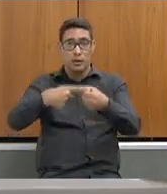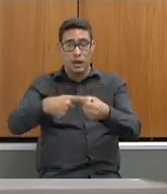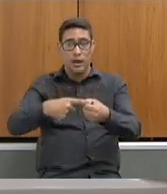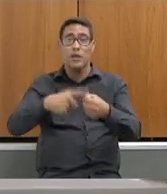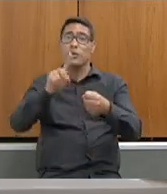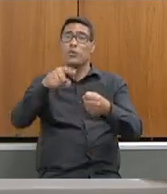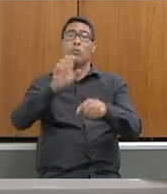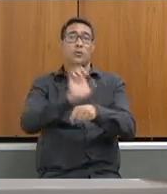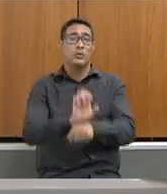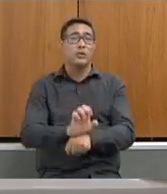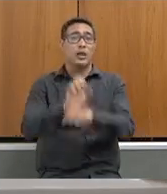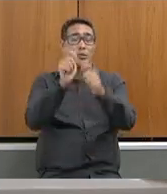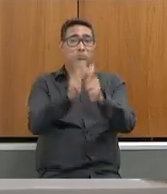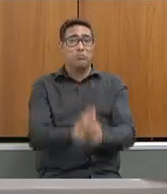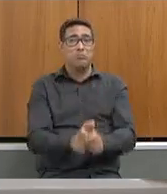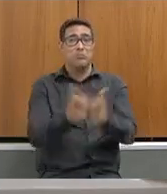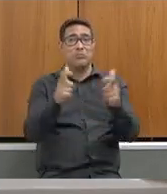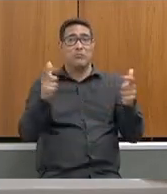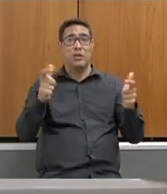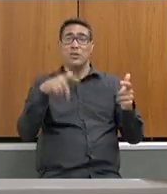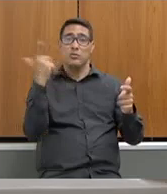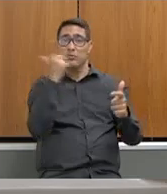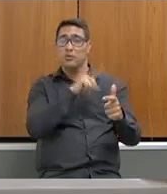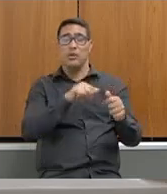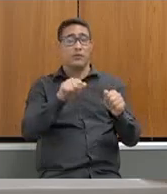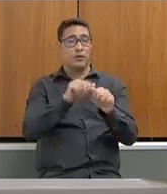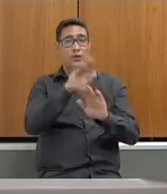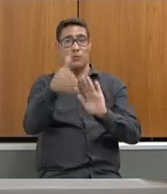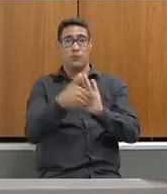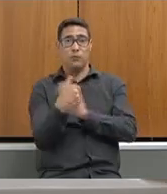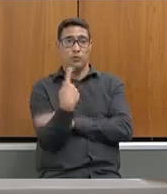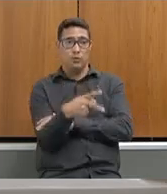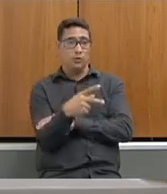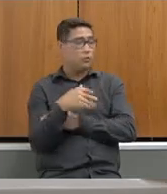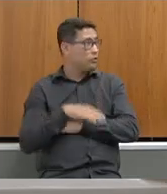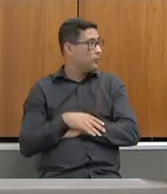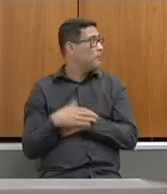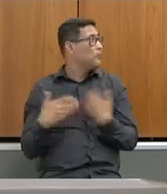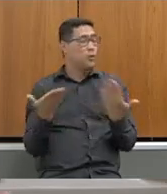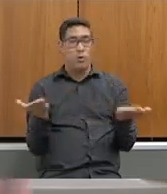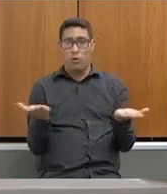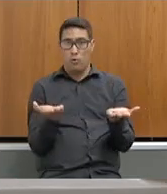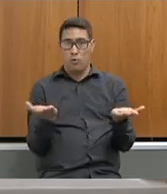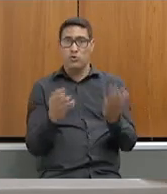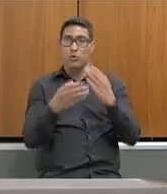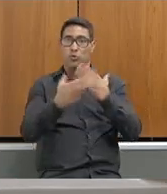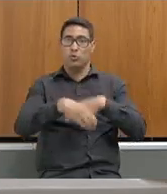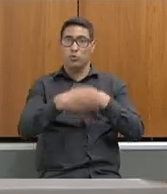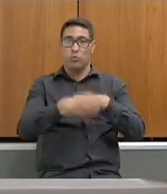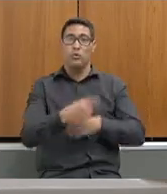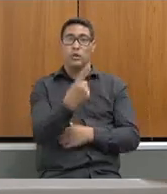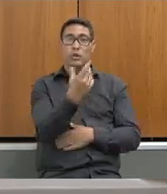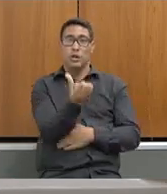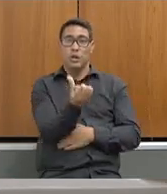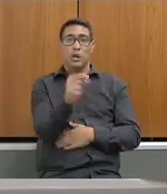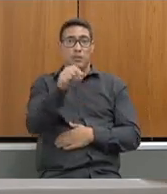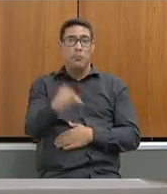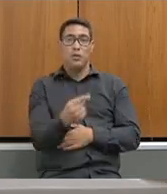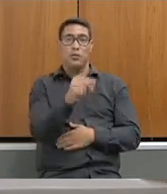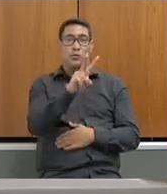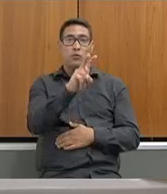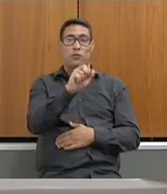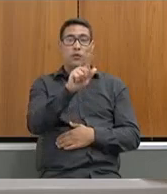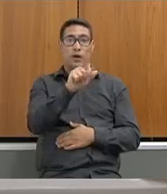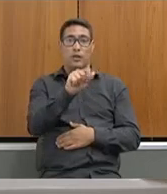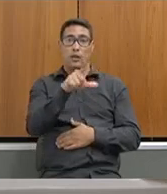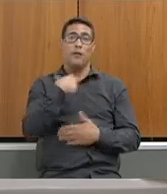para poder dar conta disso. Não iremos nos furtar disso. Hoje, no concurso, nós abrimos 16 mil vagas e hoje eu estava conversando com a